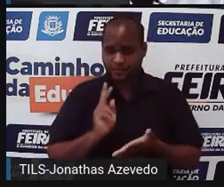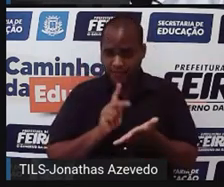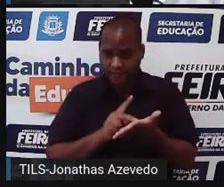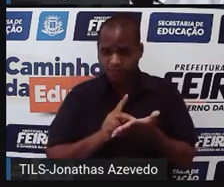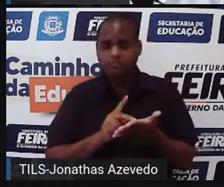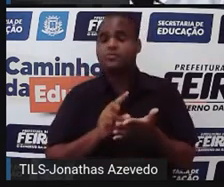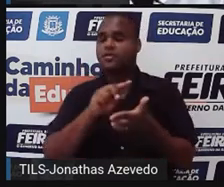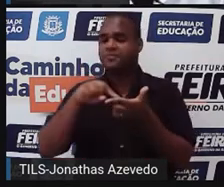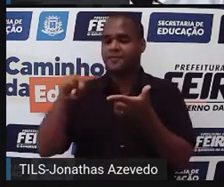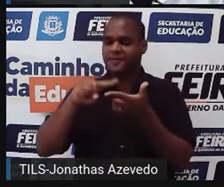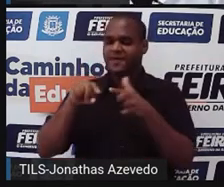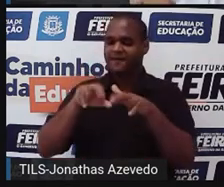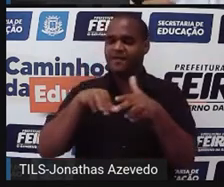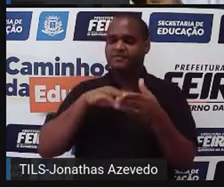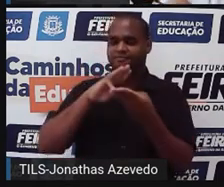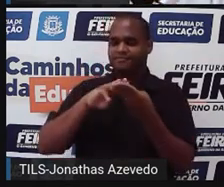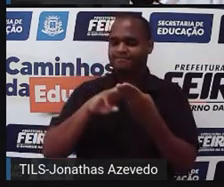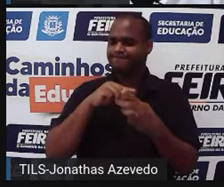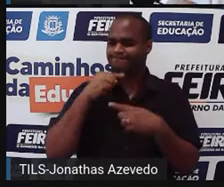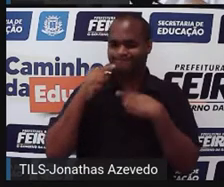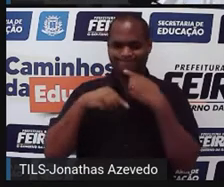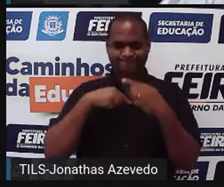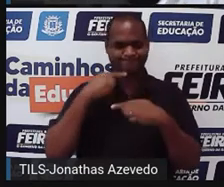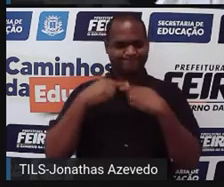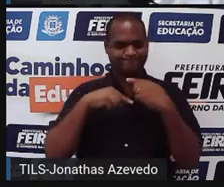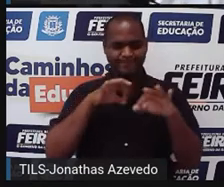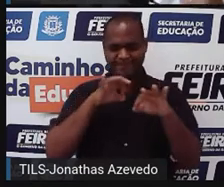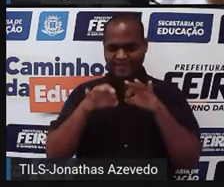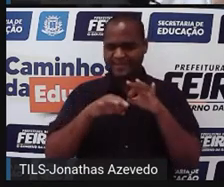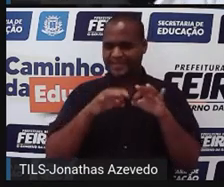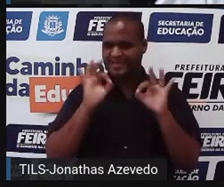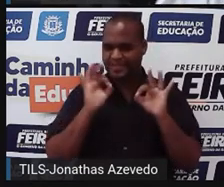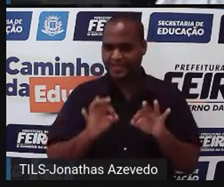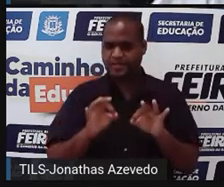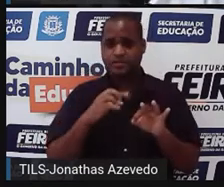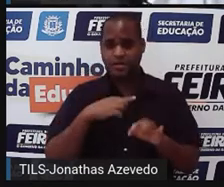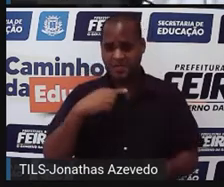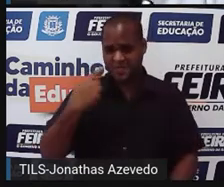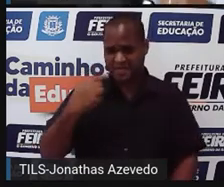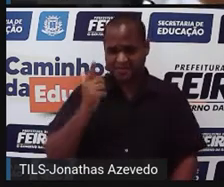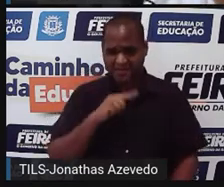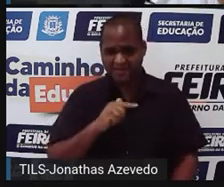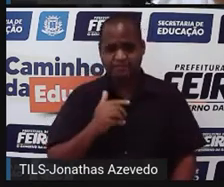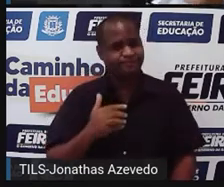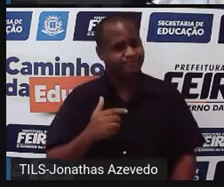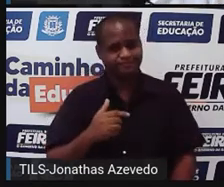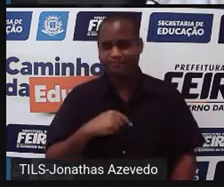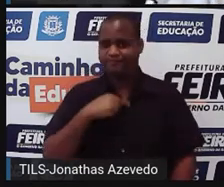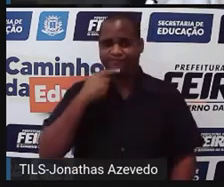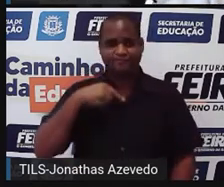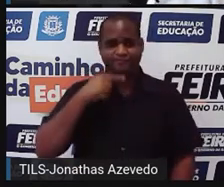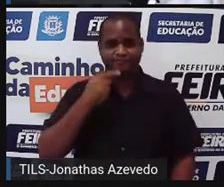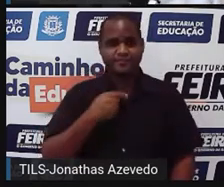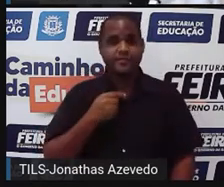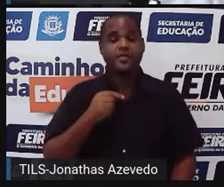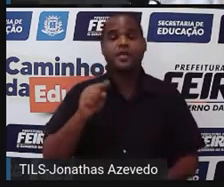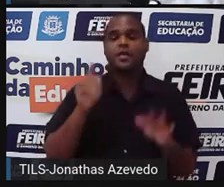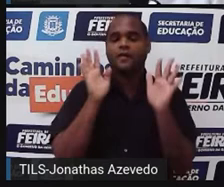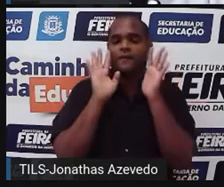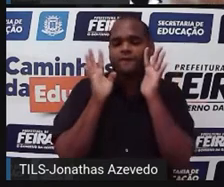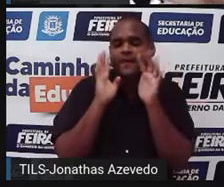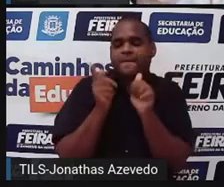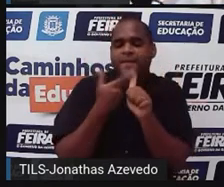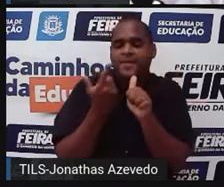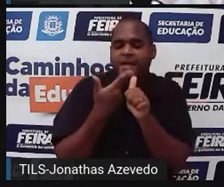alguns problemas matemática que a gente não consegue resolver logo, assim, de cara, de primeira, né? A gente tem que tentar algumas